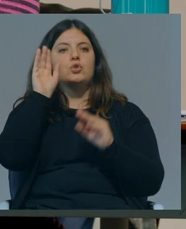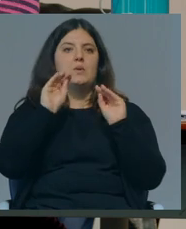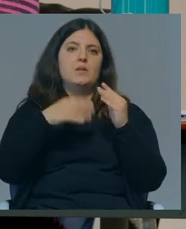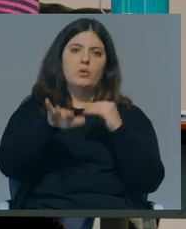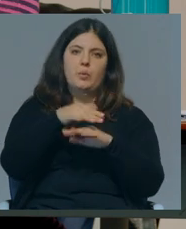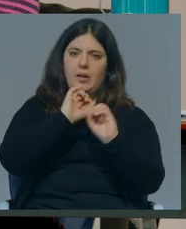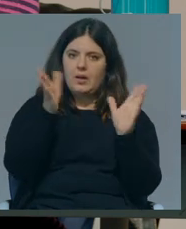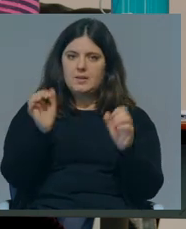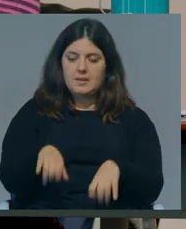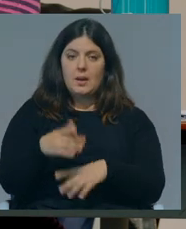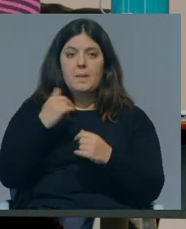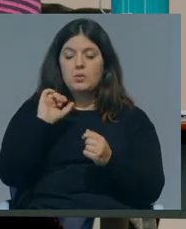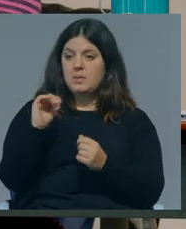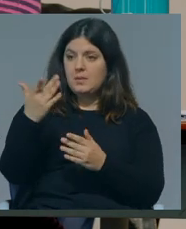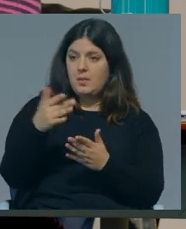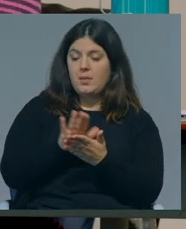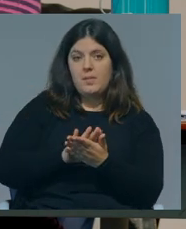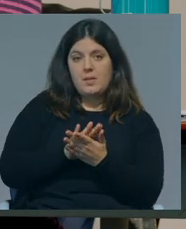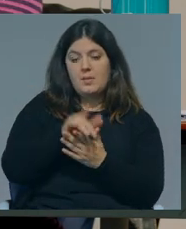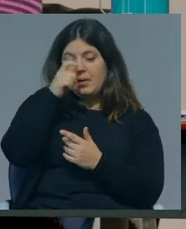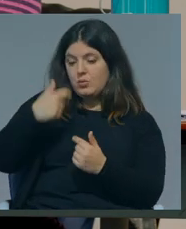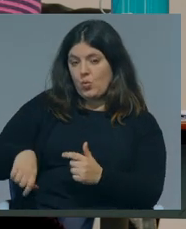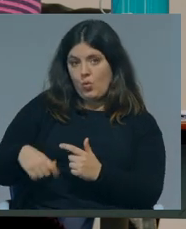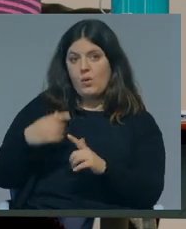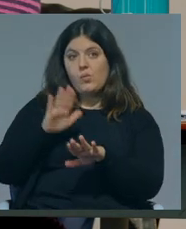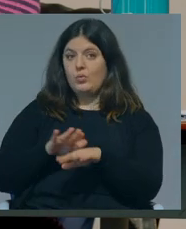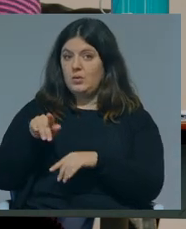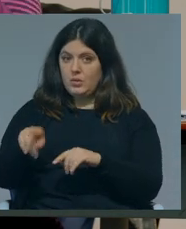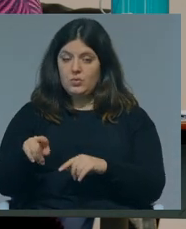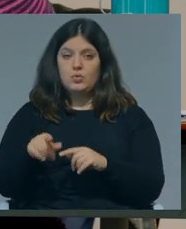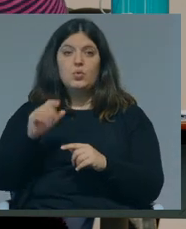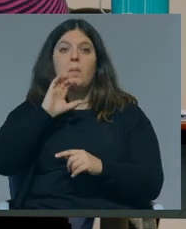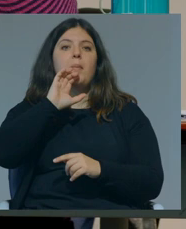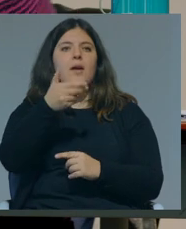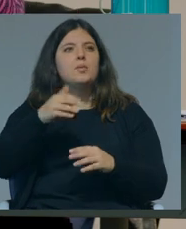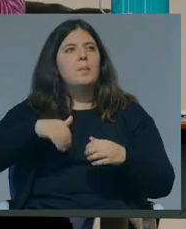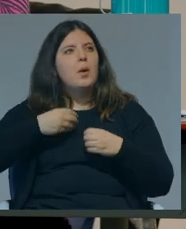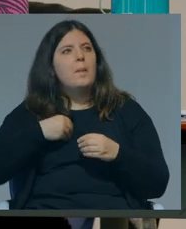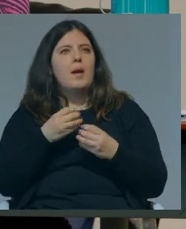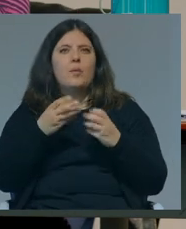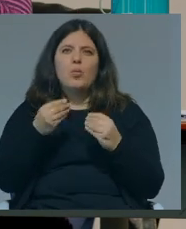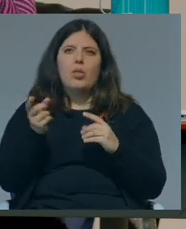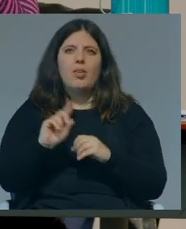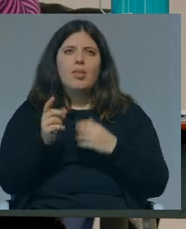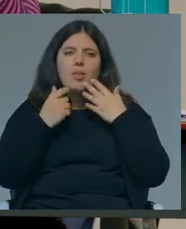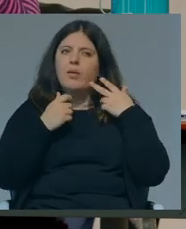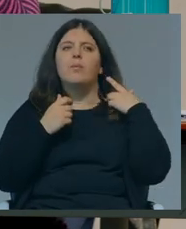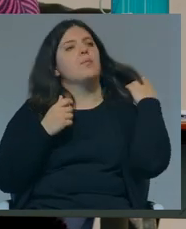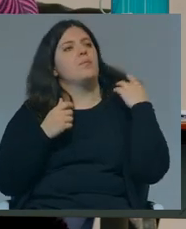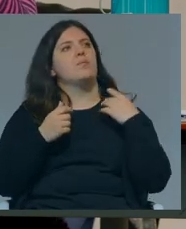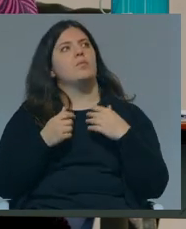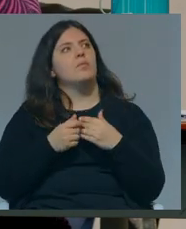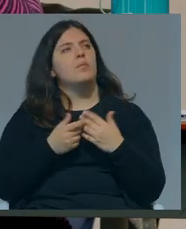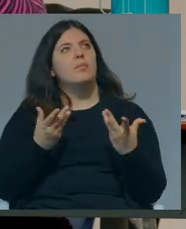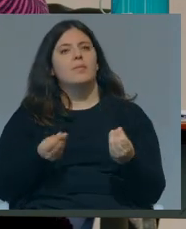superior, não há nenhuma dúvida, mas o principal benefício continua a ser para o indivíduo e, por isso, o país não tem que se preocupar assim tanto com essa... com essa...